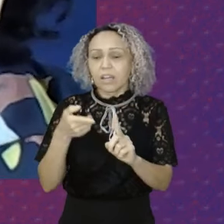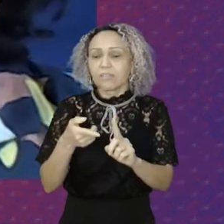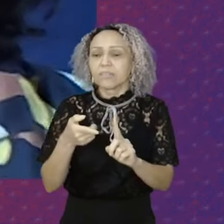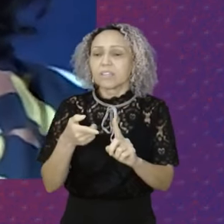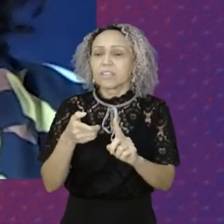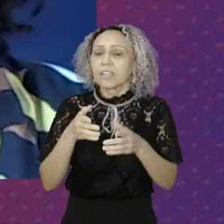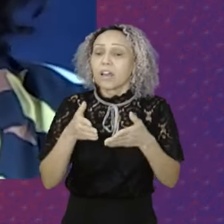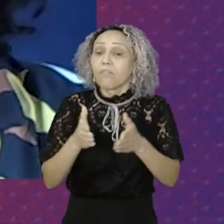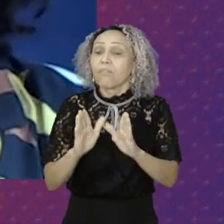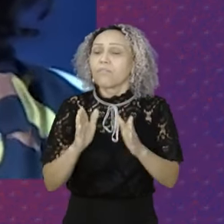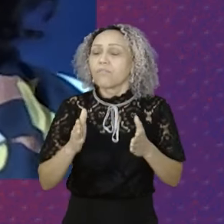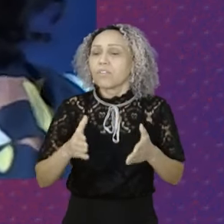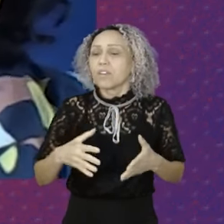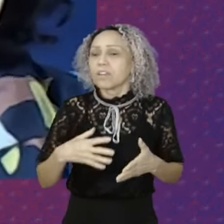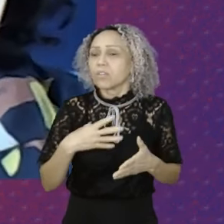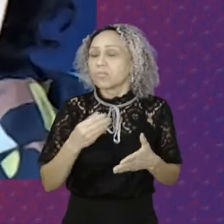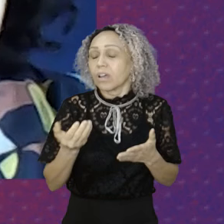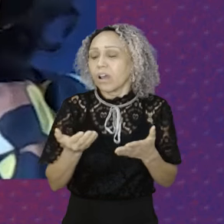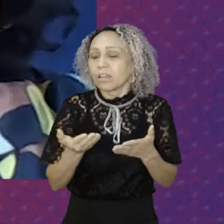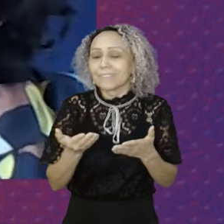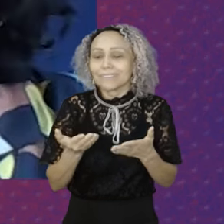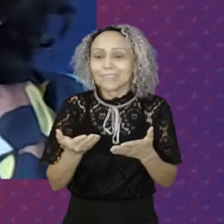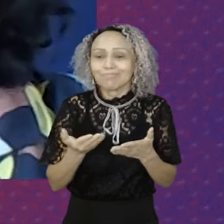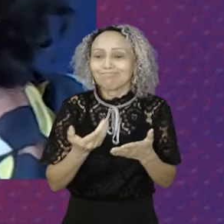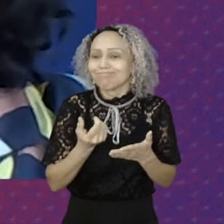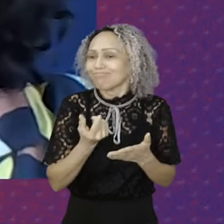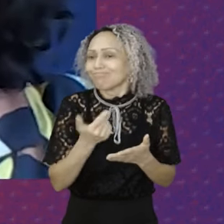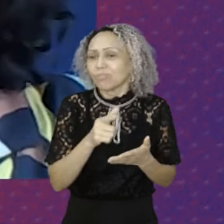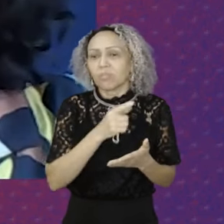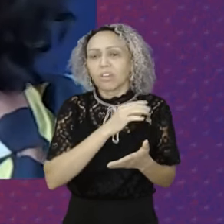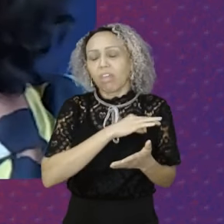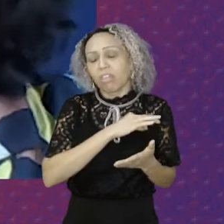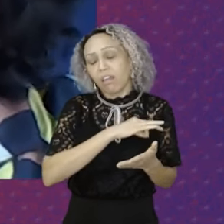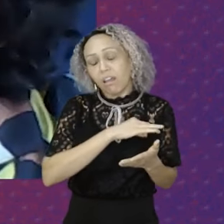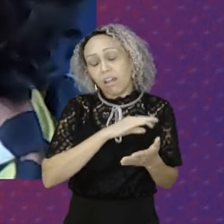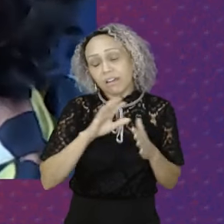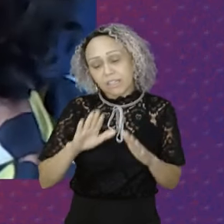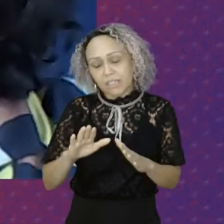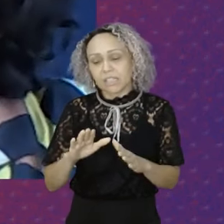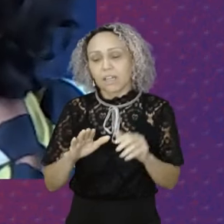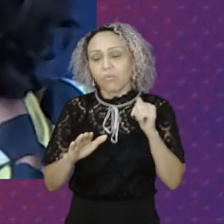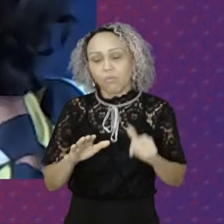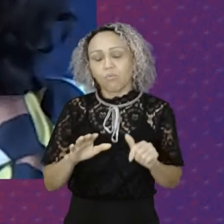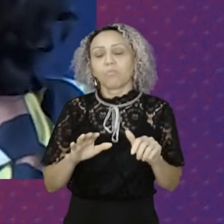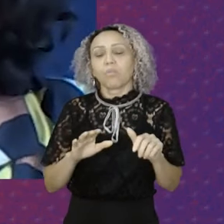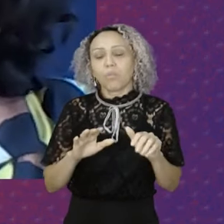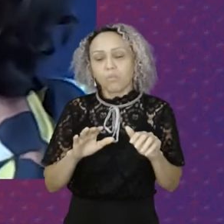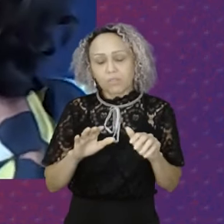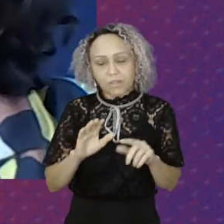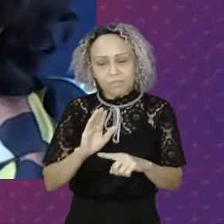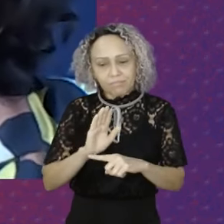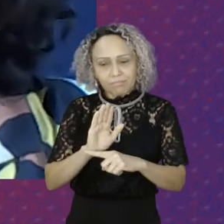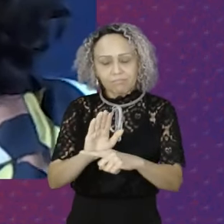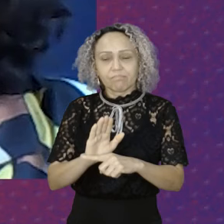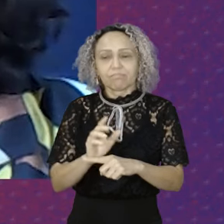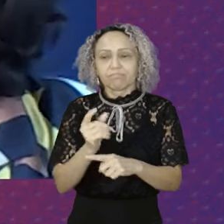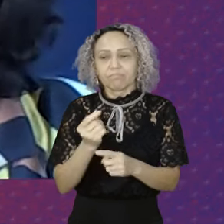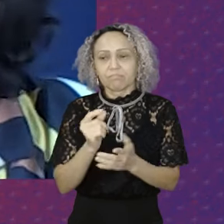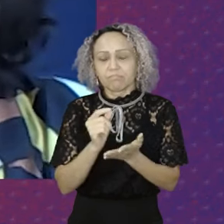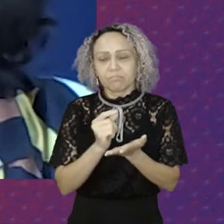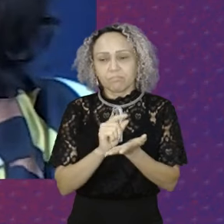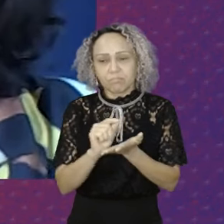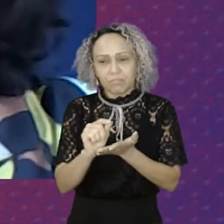E Também Acho importante Tratar aqui Da retomada De programas Que foram